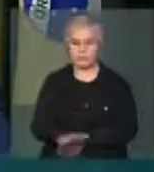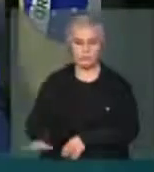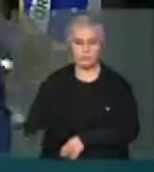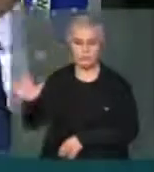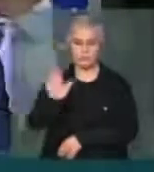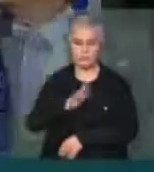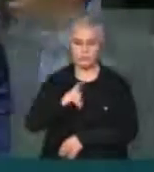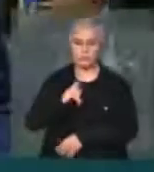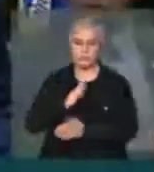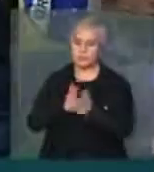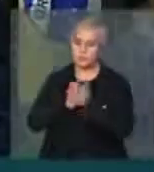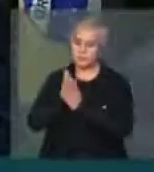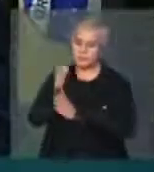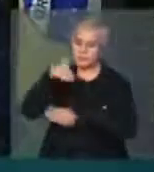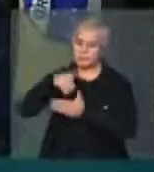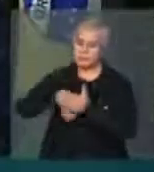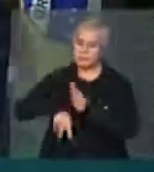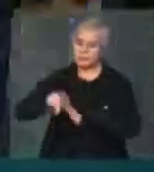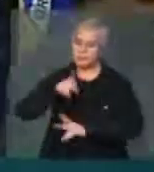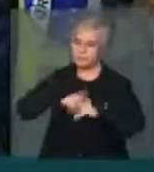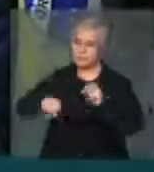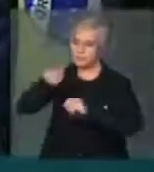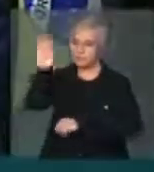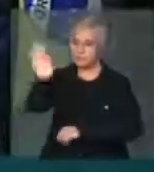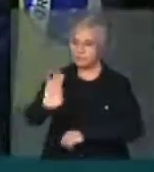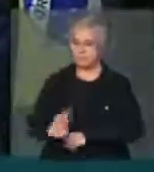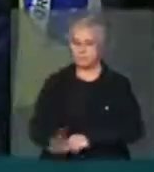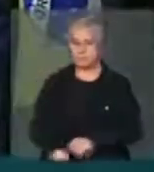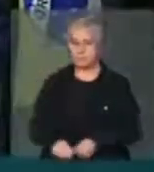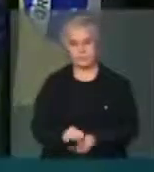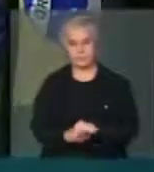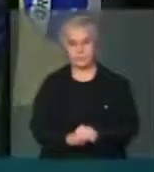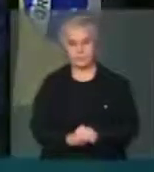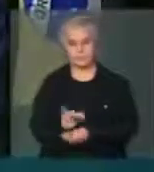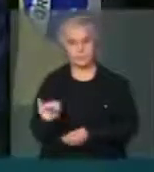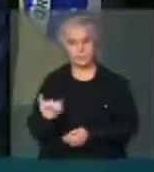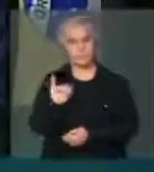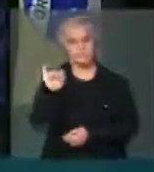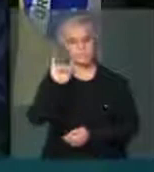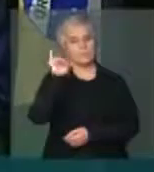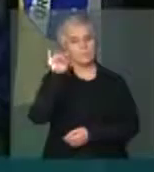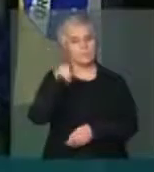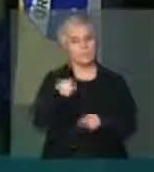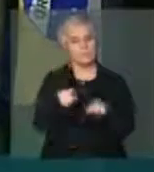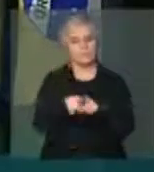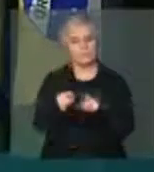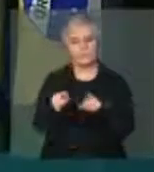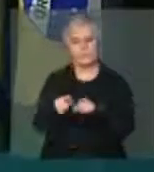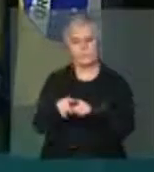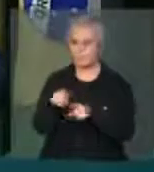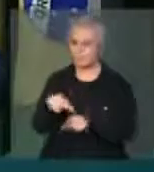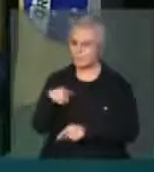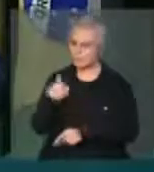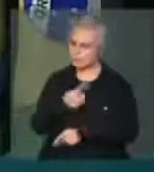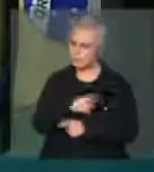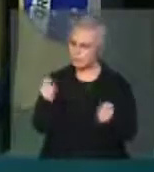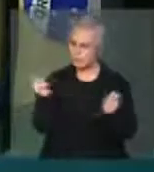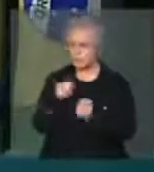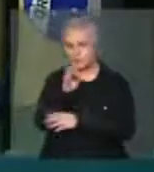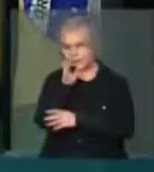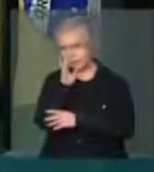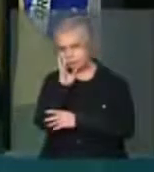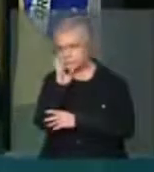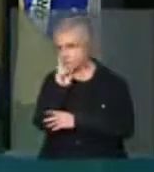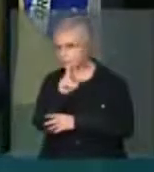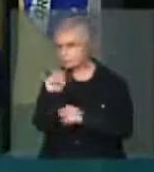voto pela população brasileira. É importante que nós possamos acompanhar essa